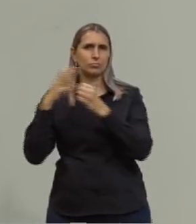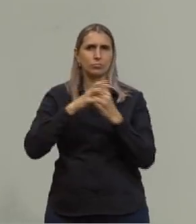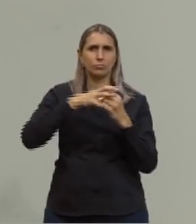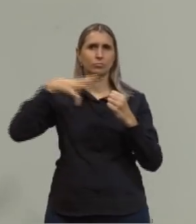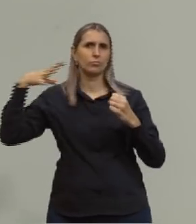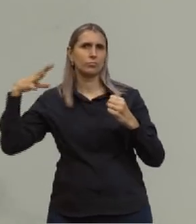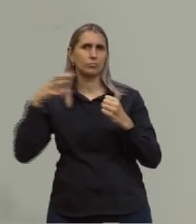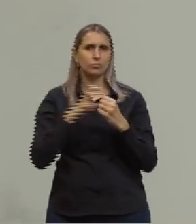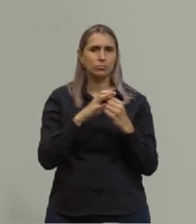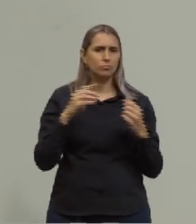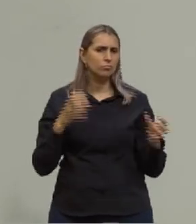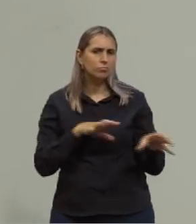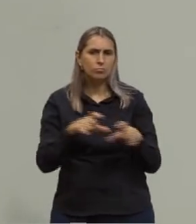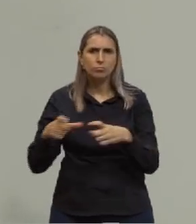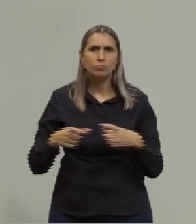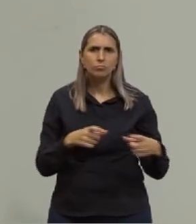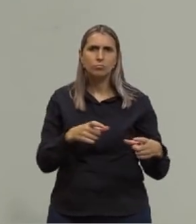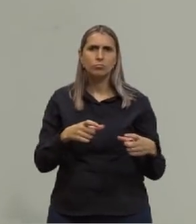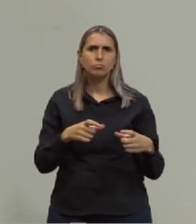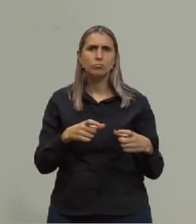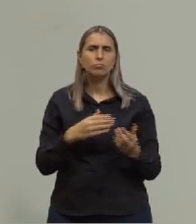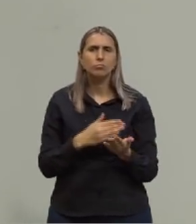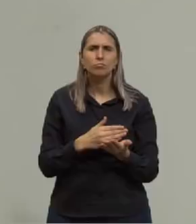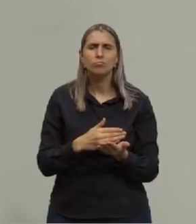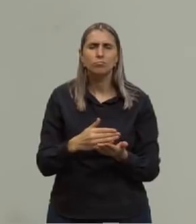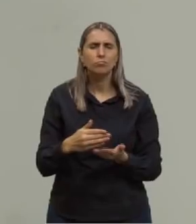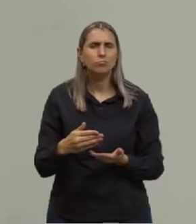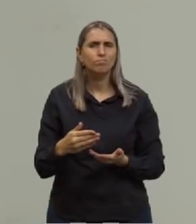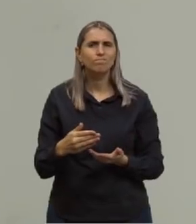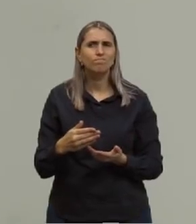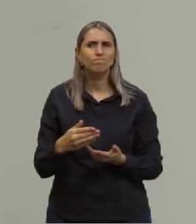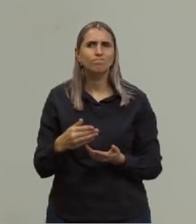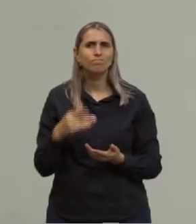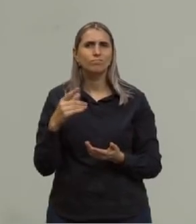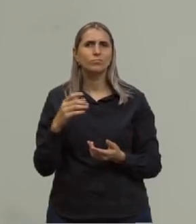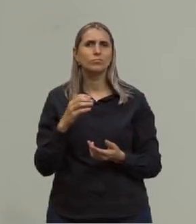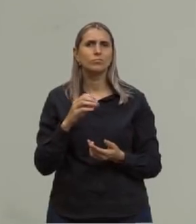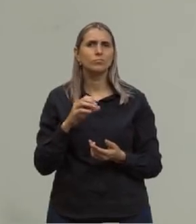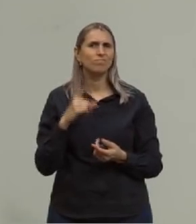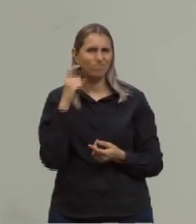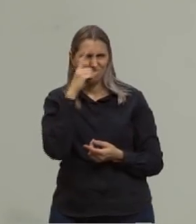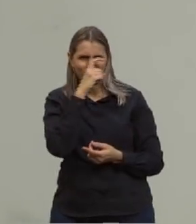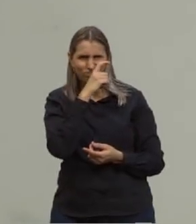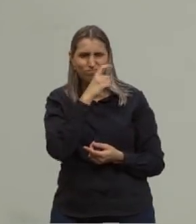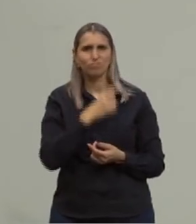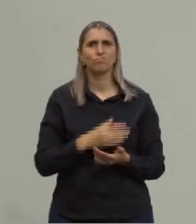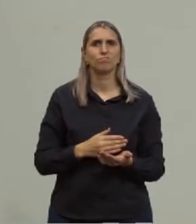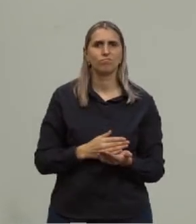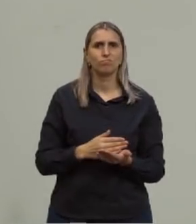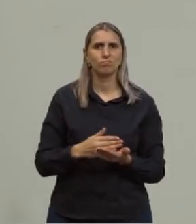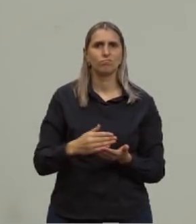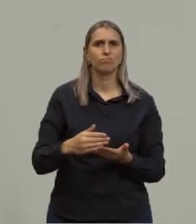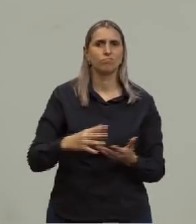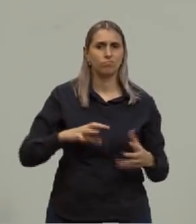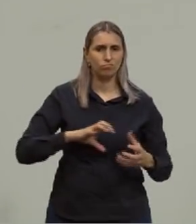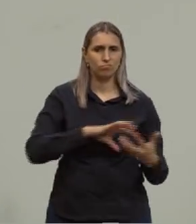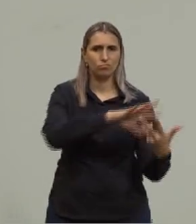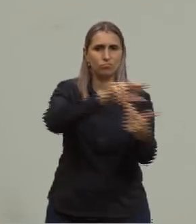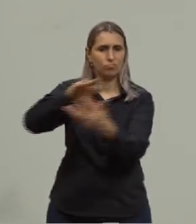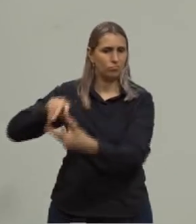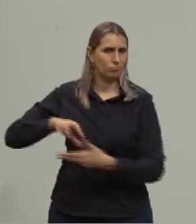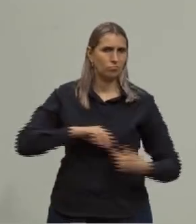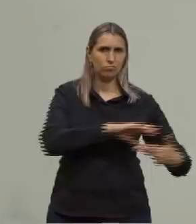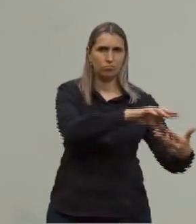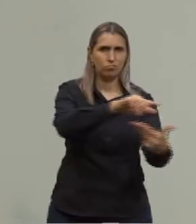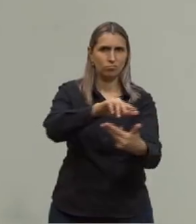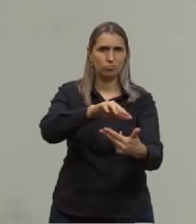e era um ambiente primitivo muito hostil. O surgimento do universo, a gente